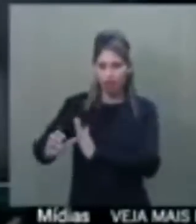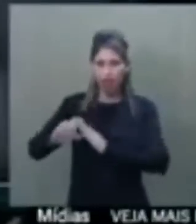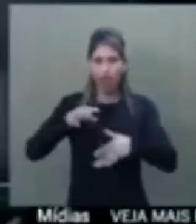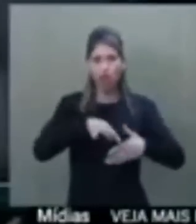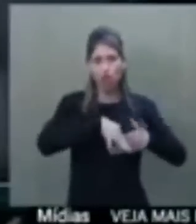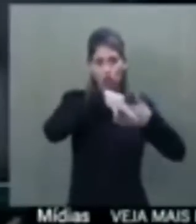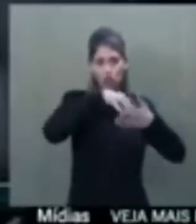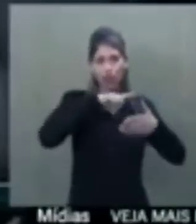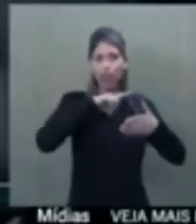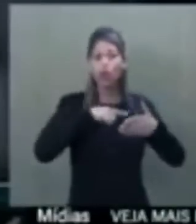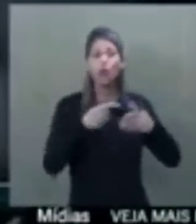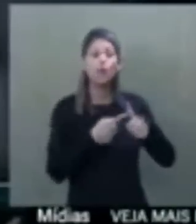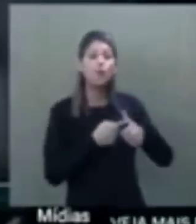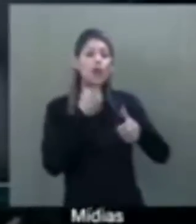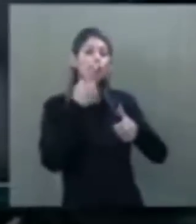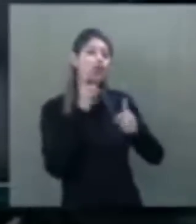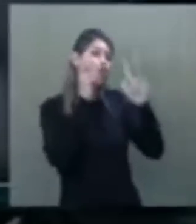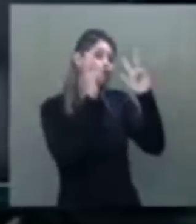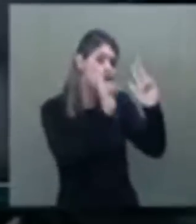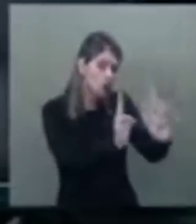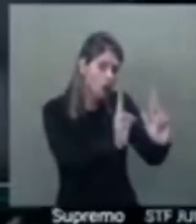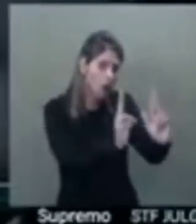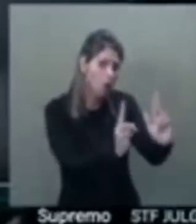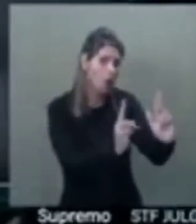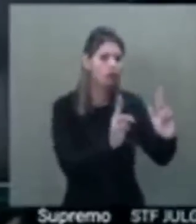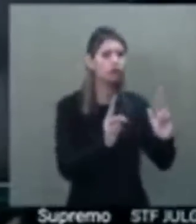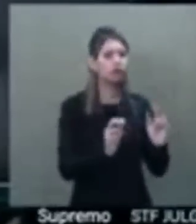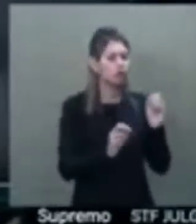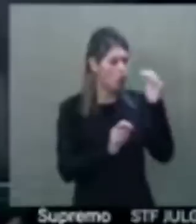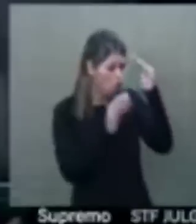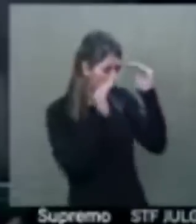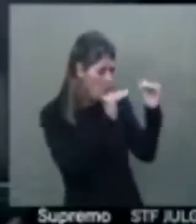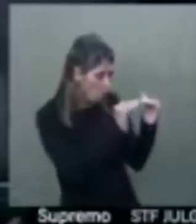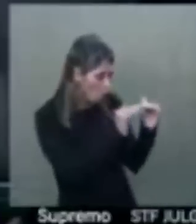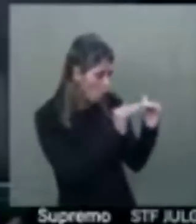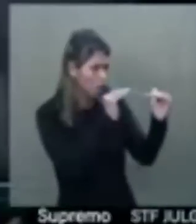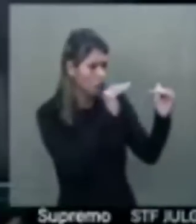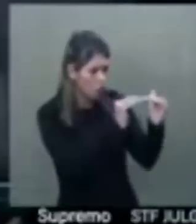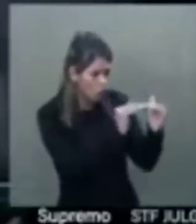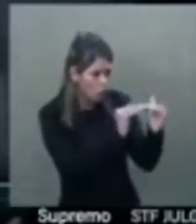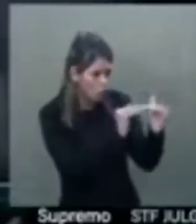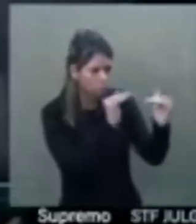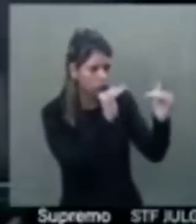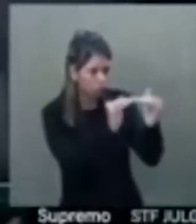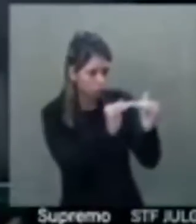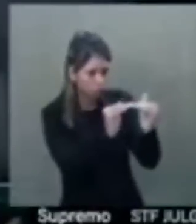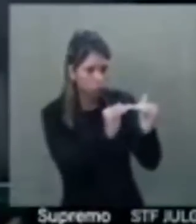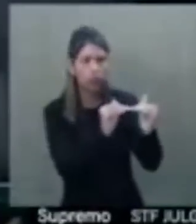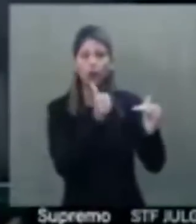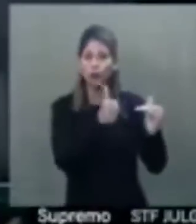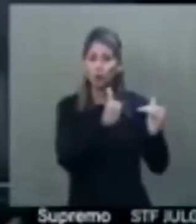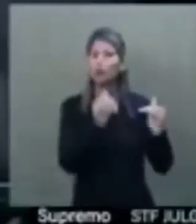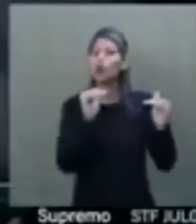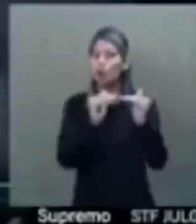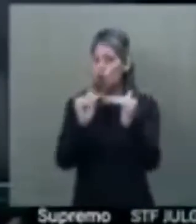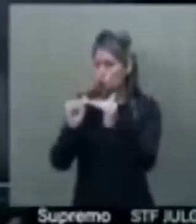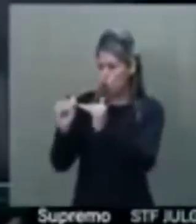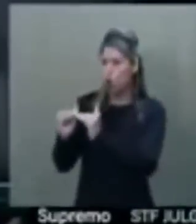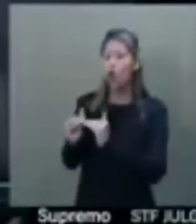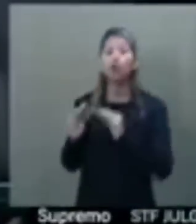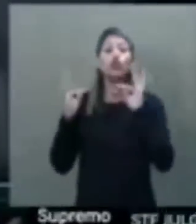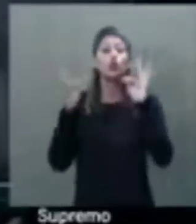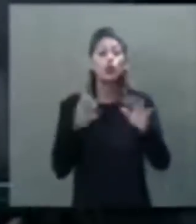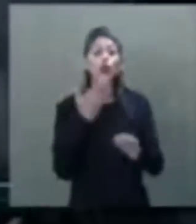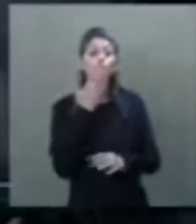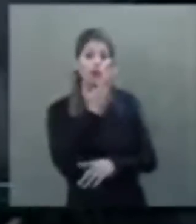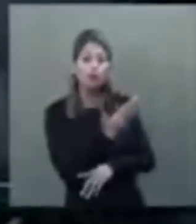matéria no primeiro turno. Senador Soraya Tronir concorda, senhores líderes também concordam. Havendo concordância das lideranças, determino